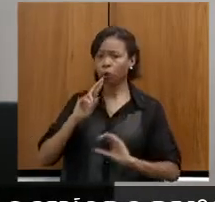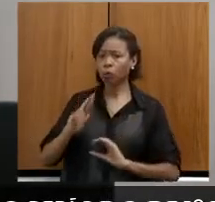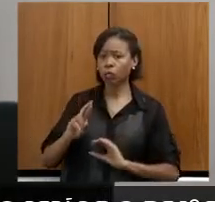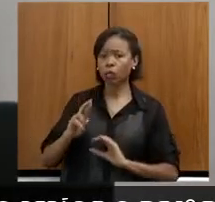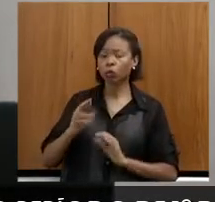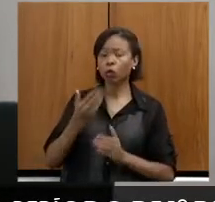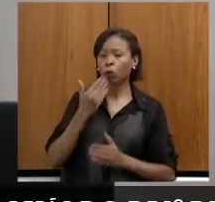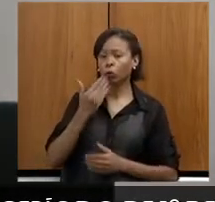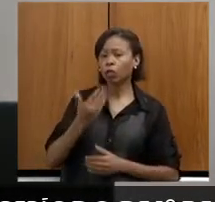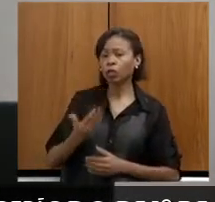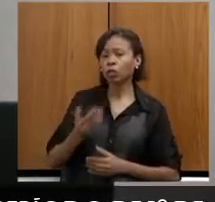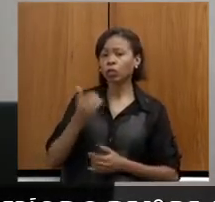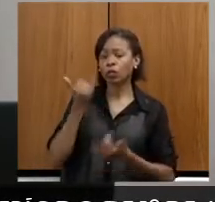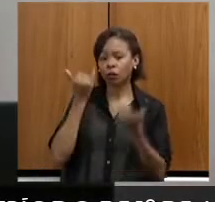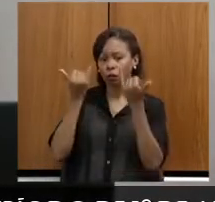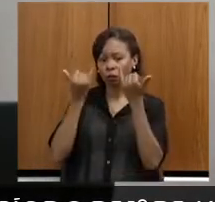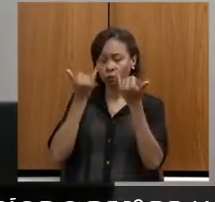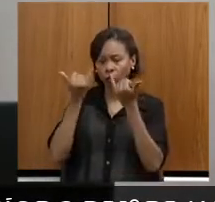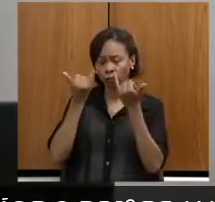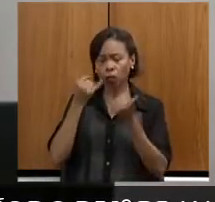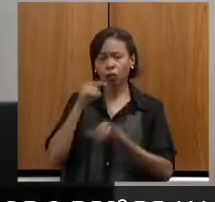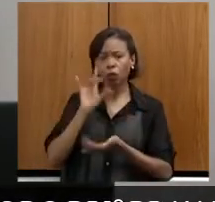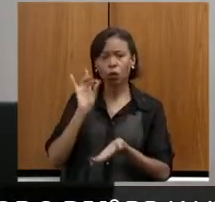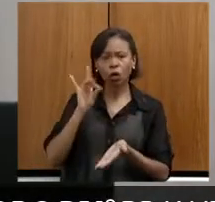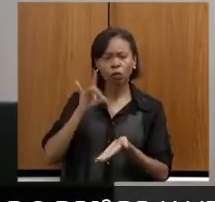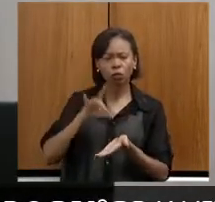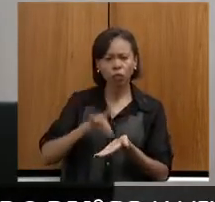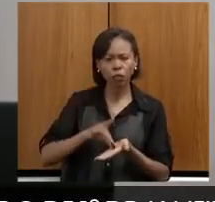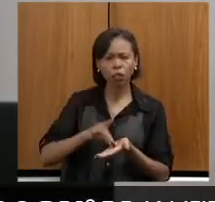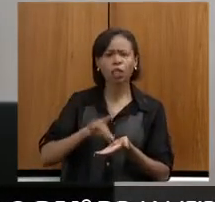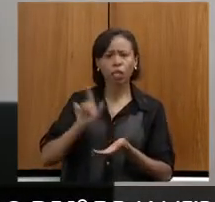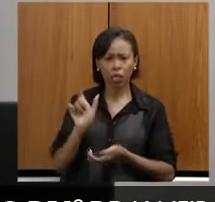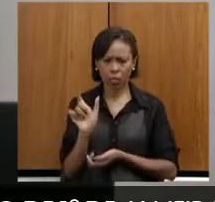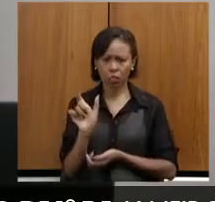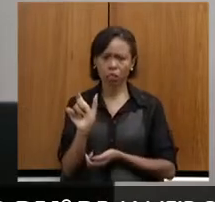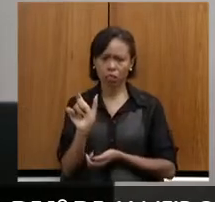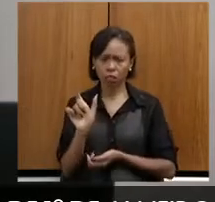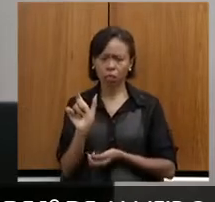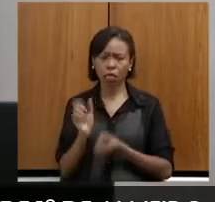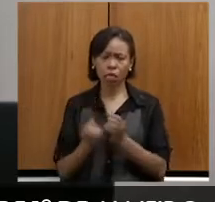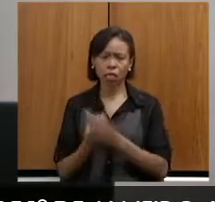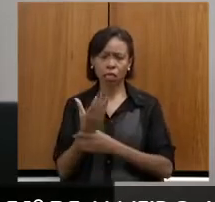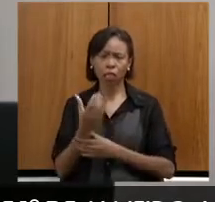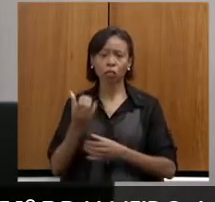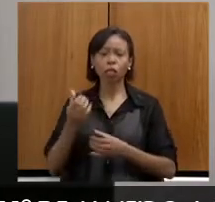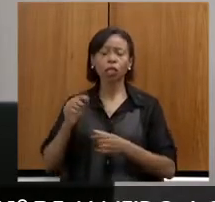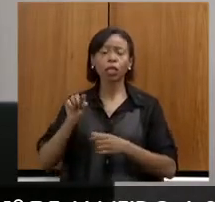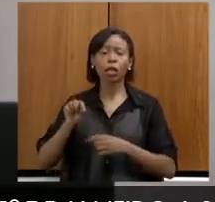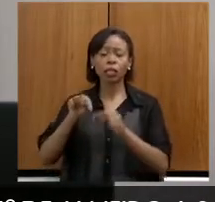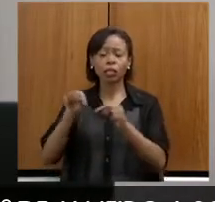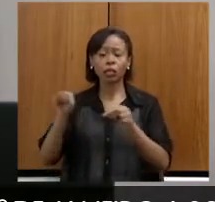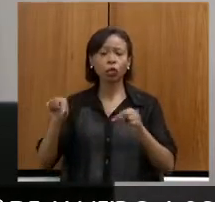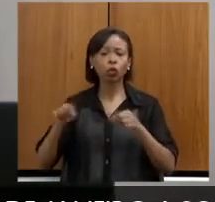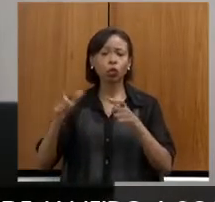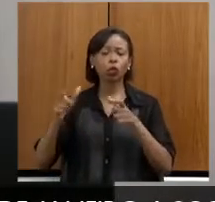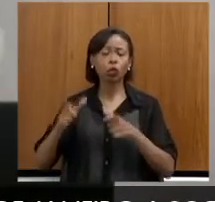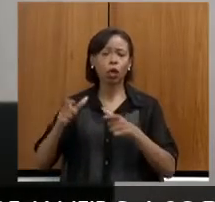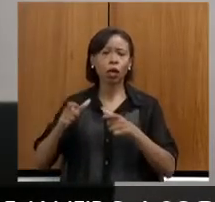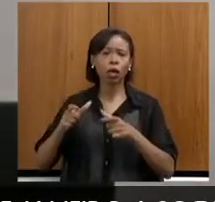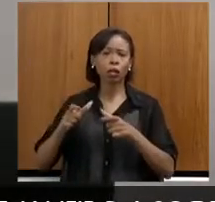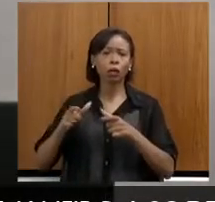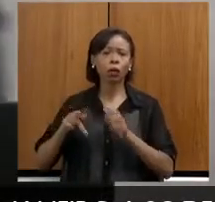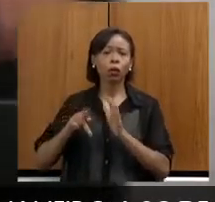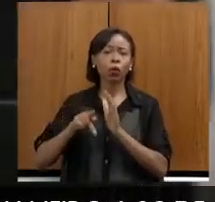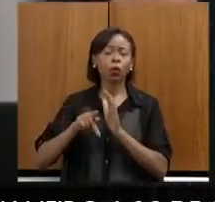pedido de informações afirmando que ela seria implementada por meio do laboratório de inovação em que o governo estava ouvindo